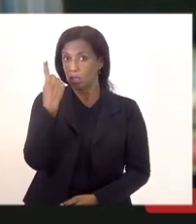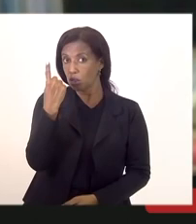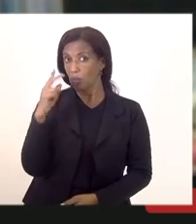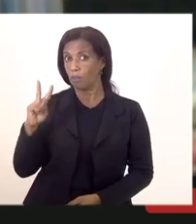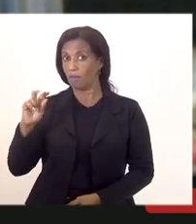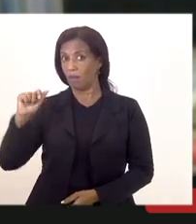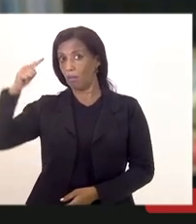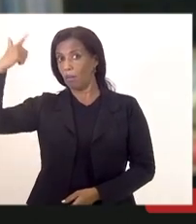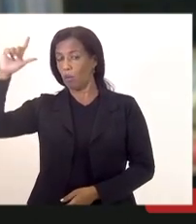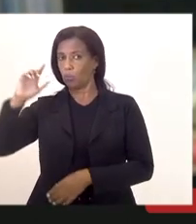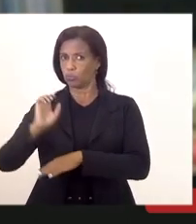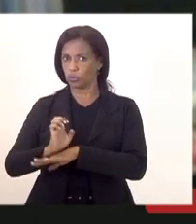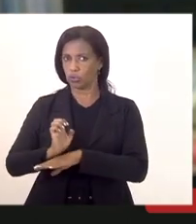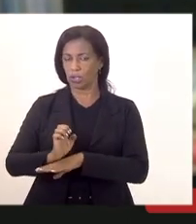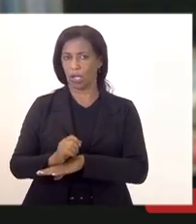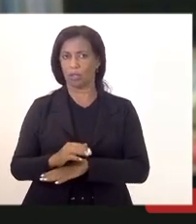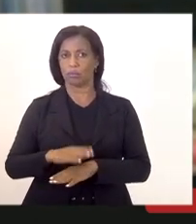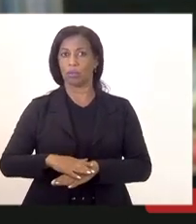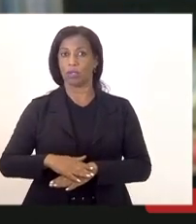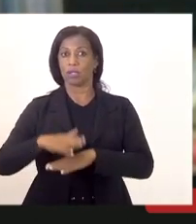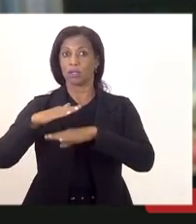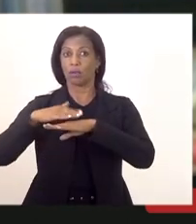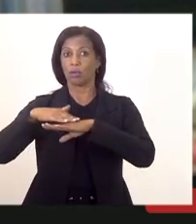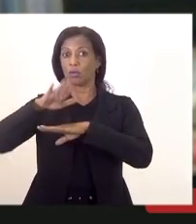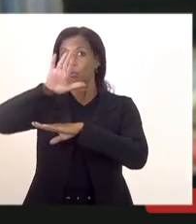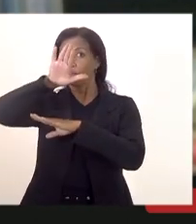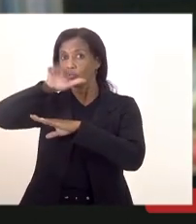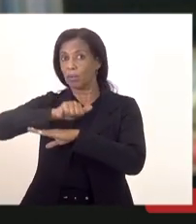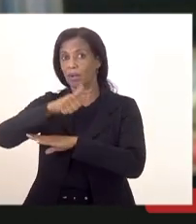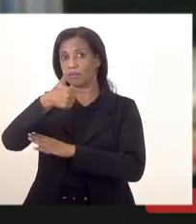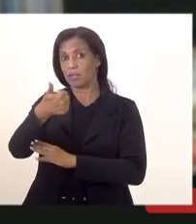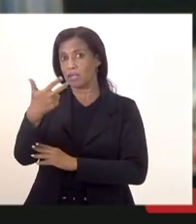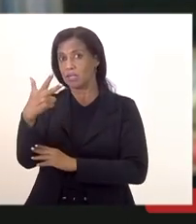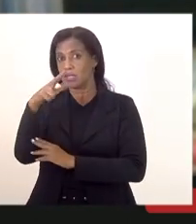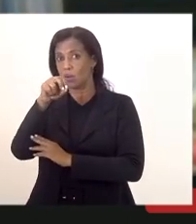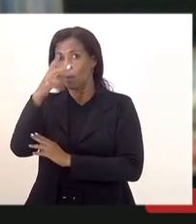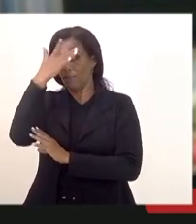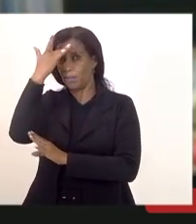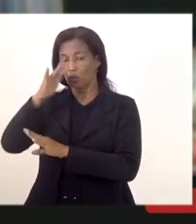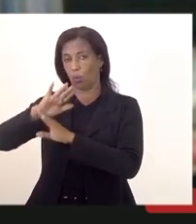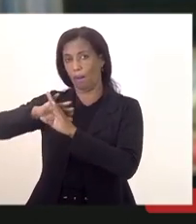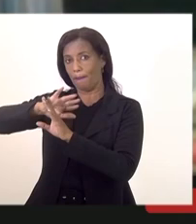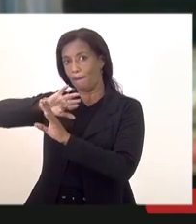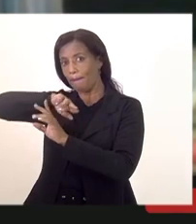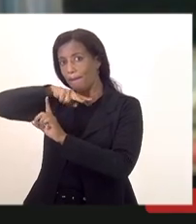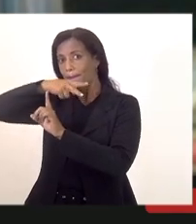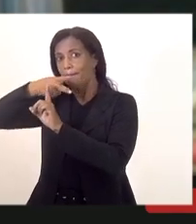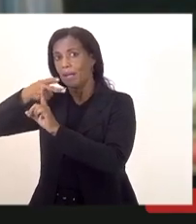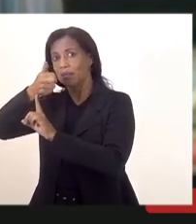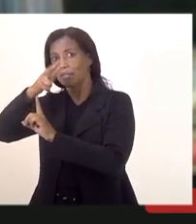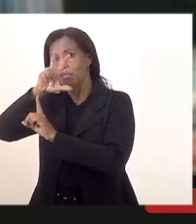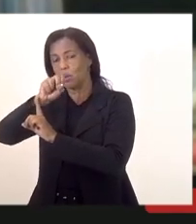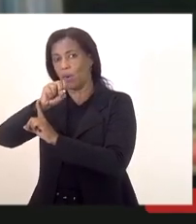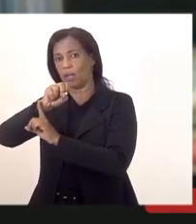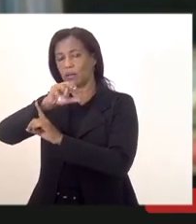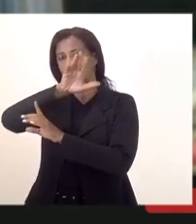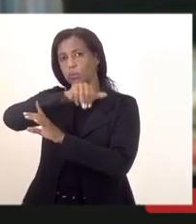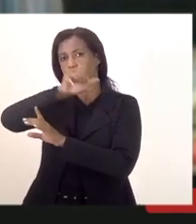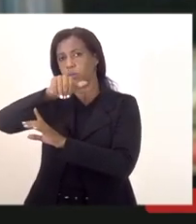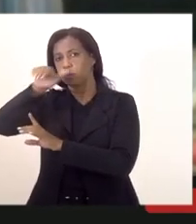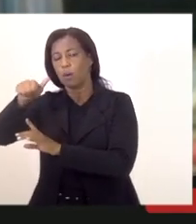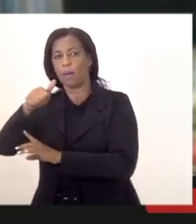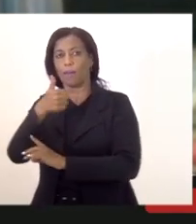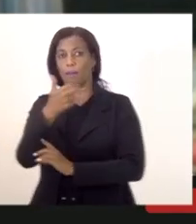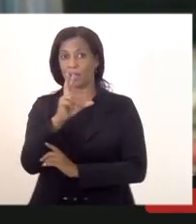para outro estado então foram chamados 150 candidatos foram chamados 150 candidatos para 50 vagas